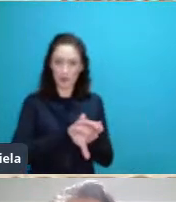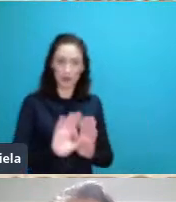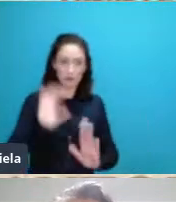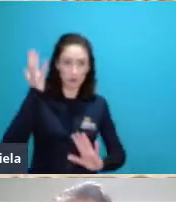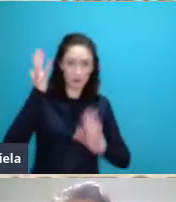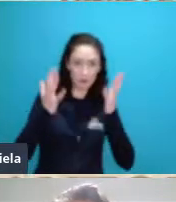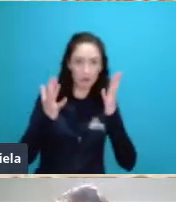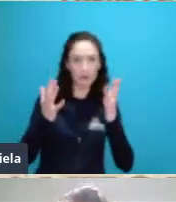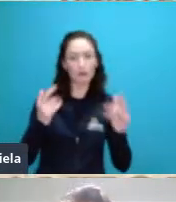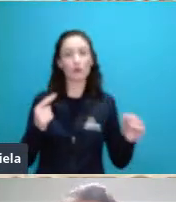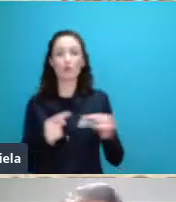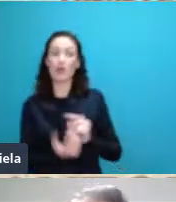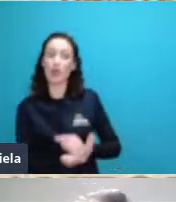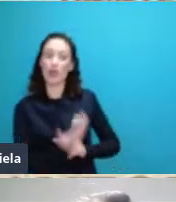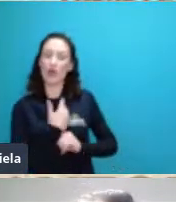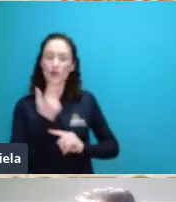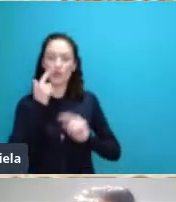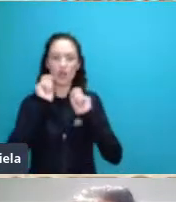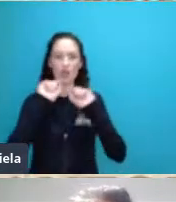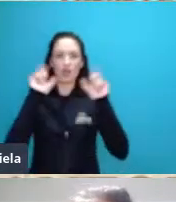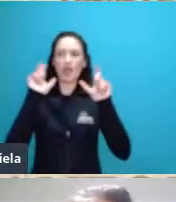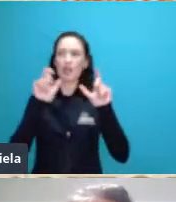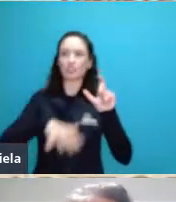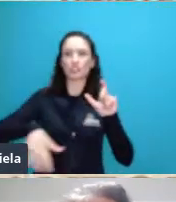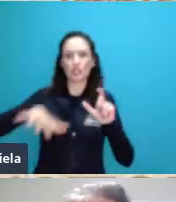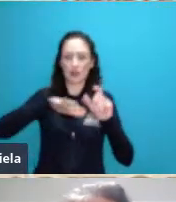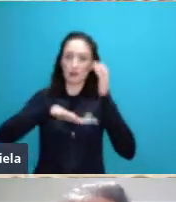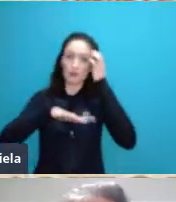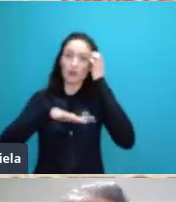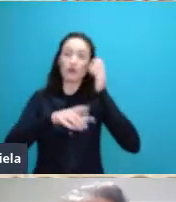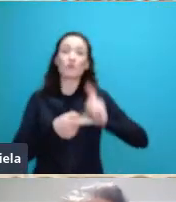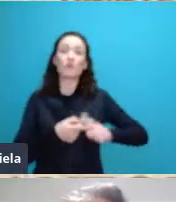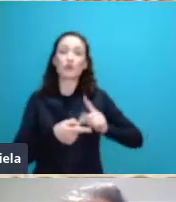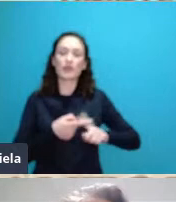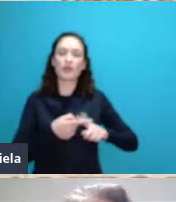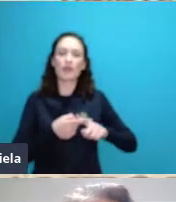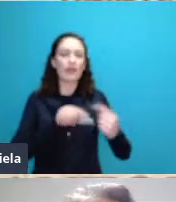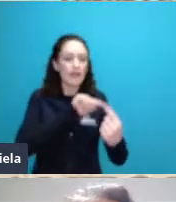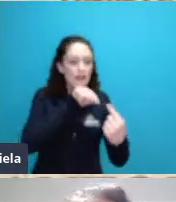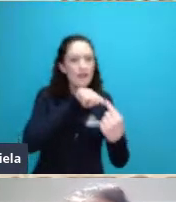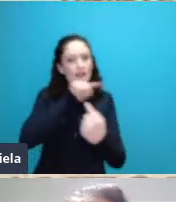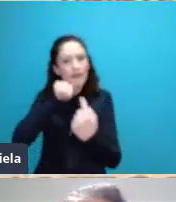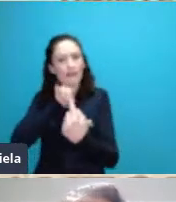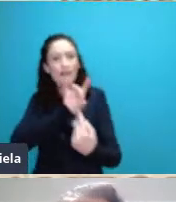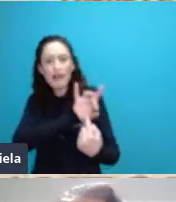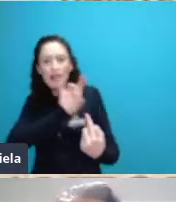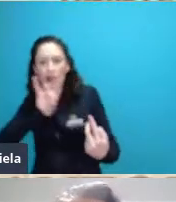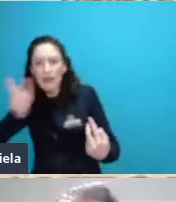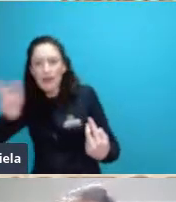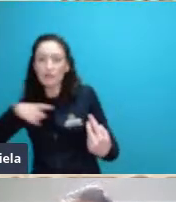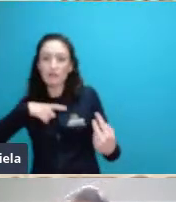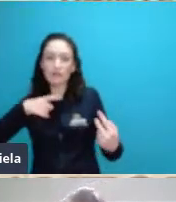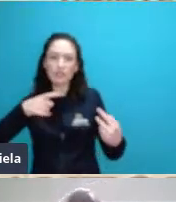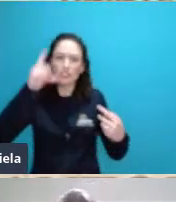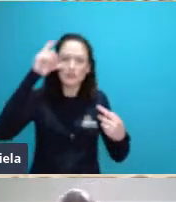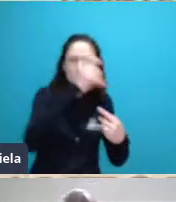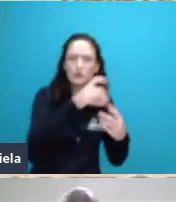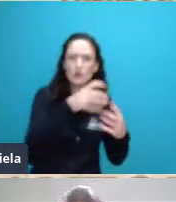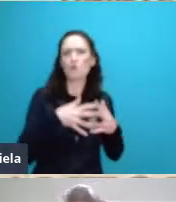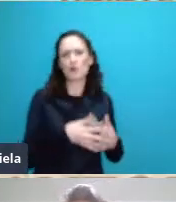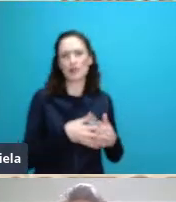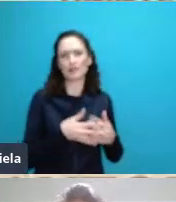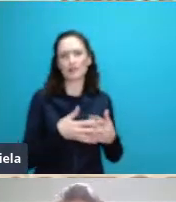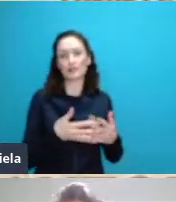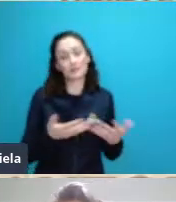para o todo justamente pela complexidade das partes que o compõem e essa visão do Odum foi muito interessante e trouxe essa